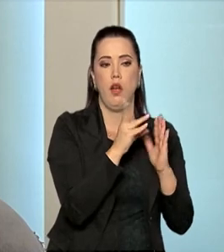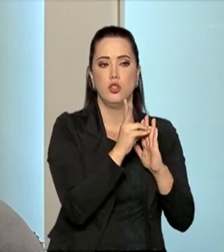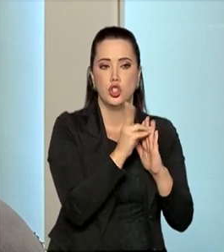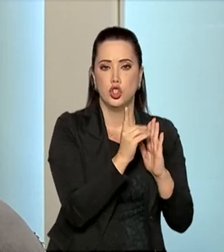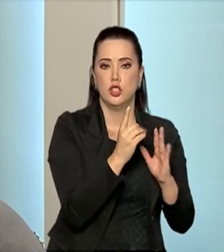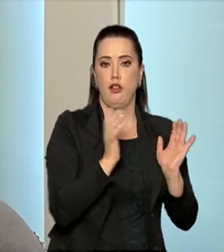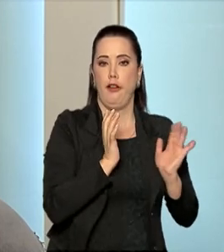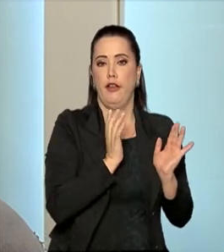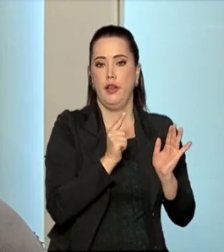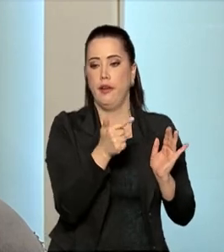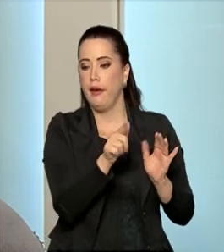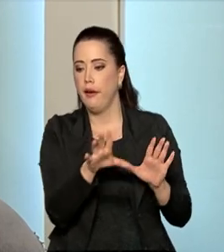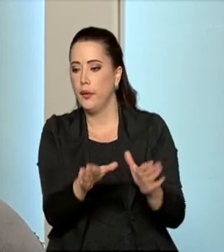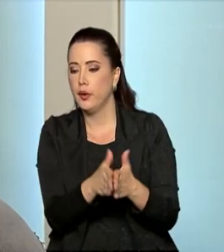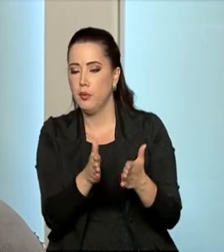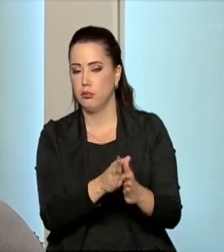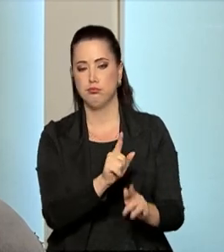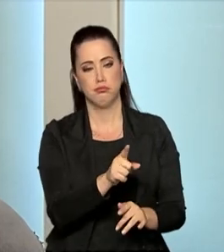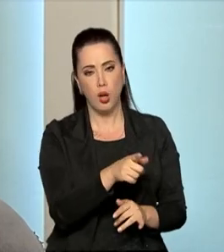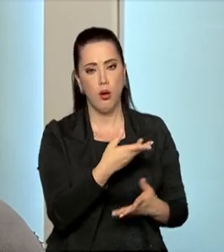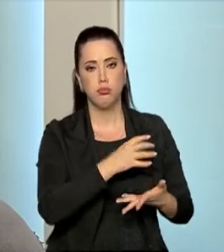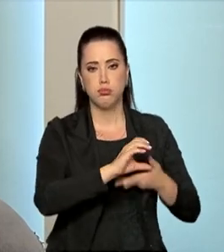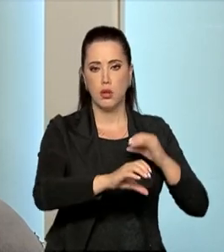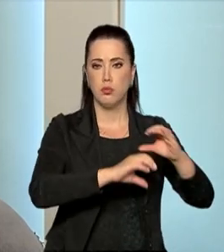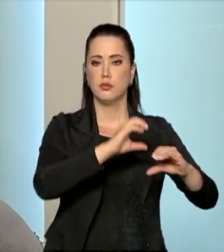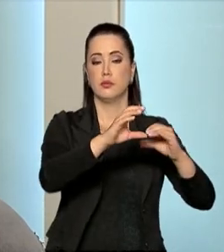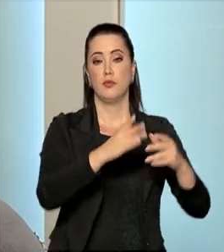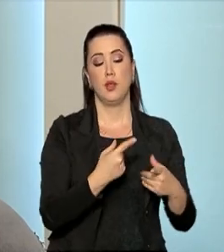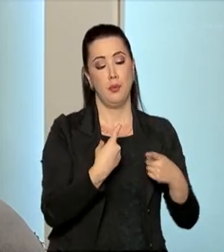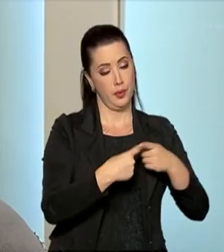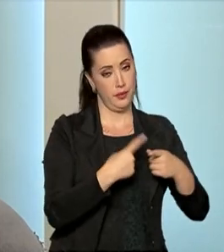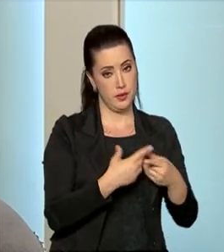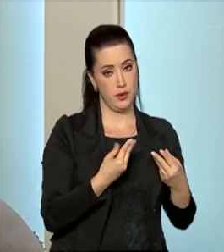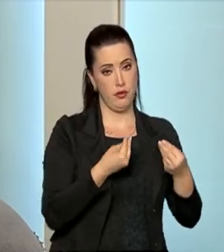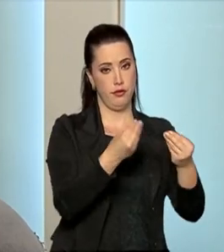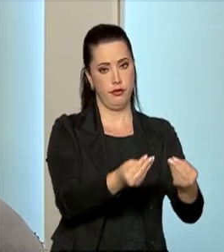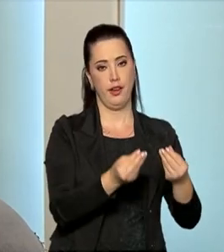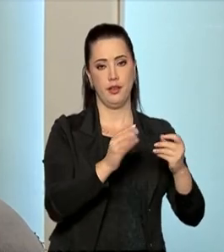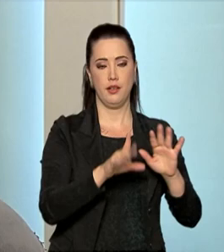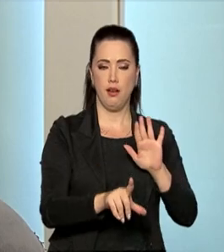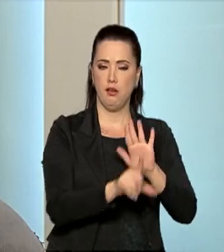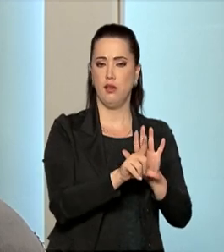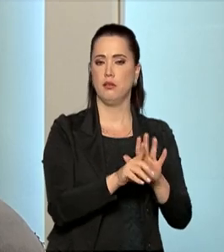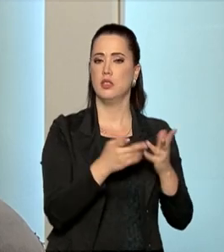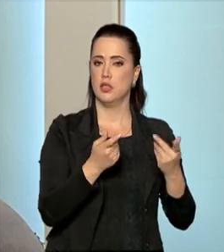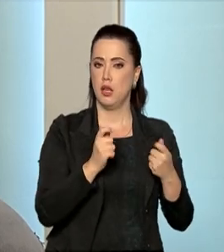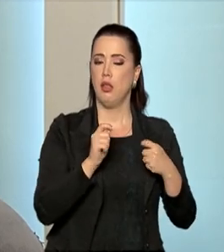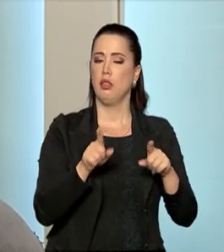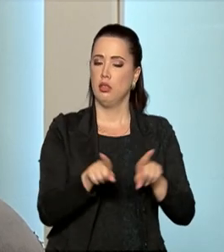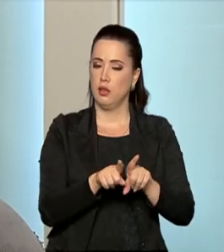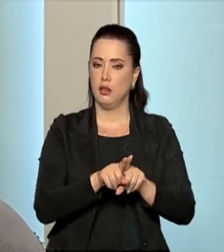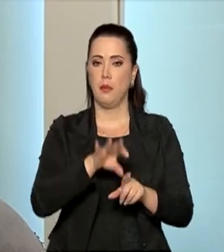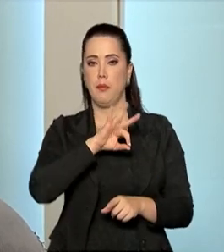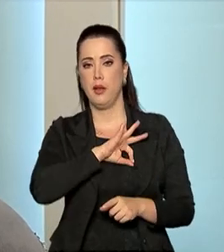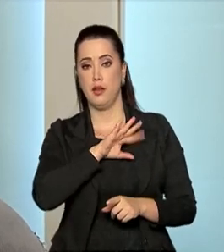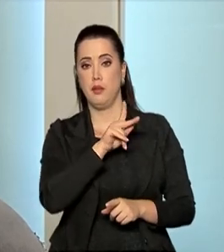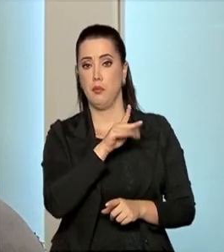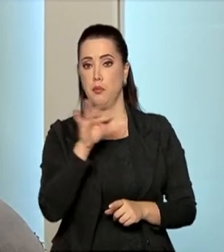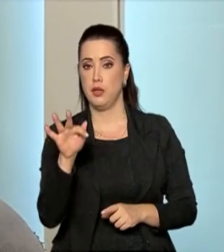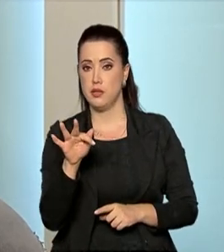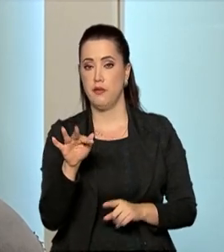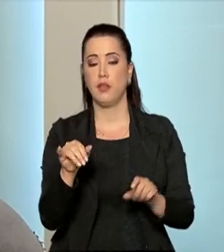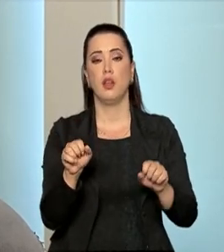alija o ilícito da atividade, né? Você vai ter um controle aí da Polícia Federal, IBAMA,